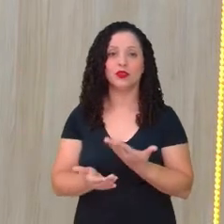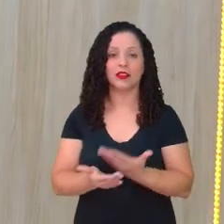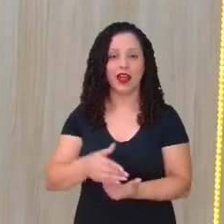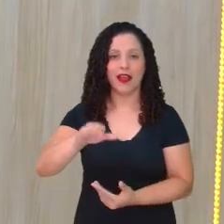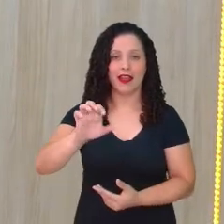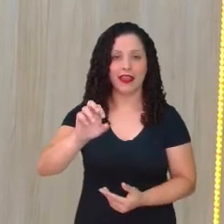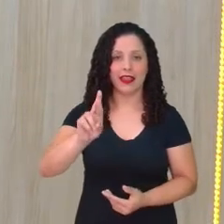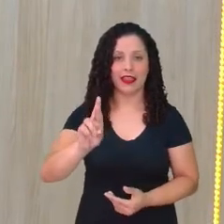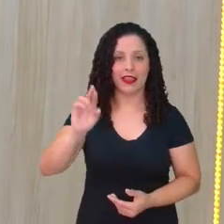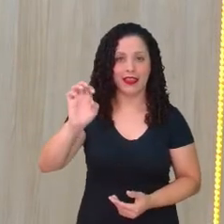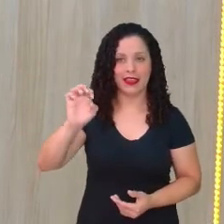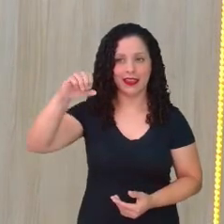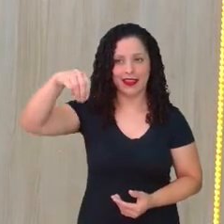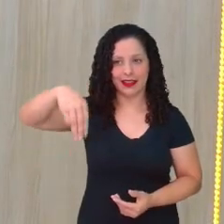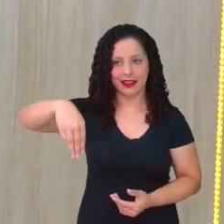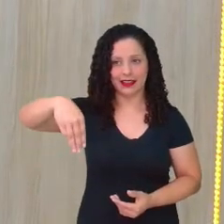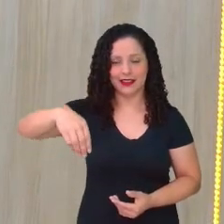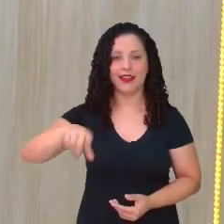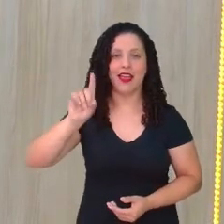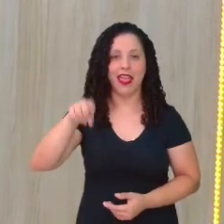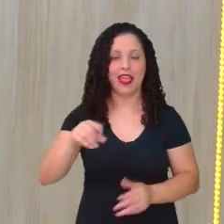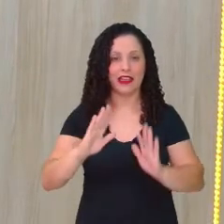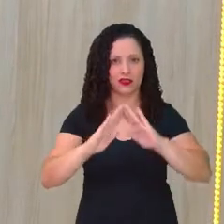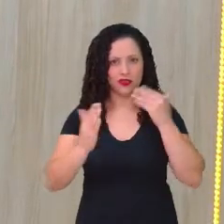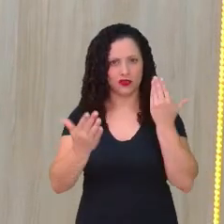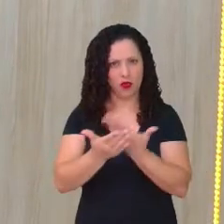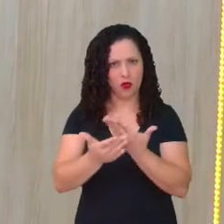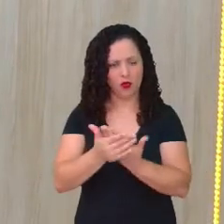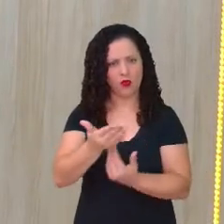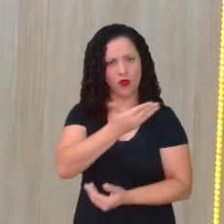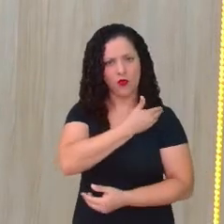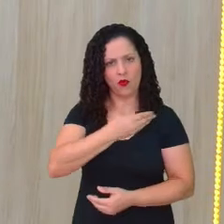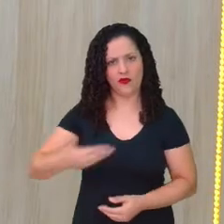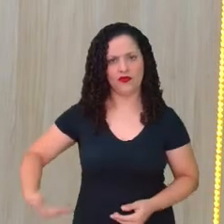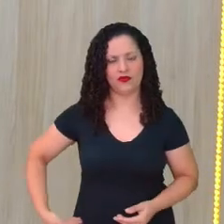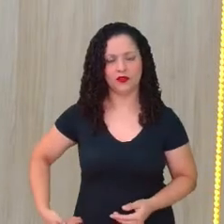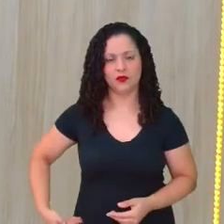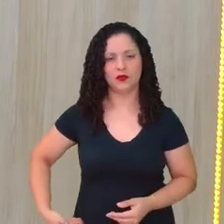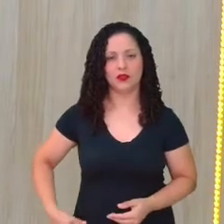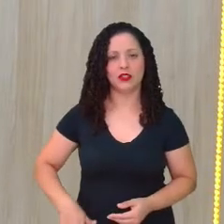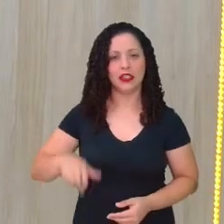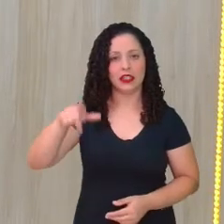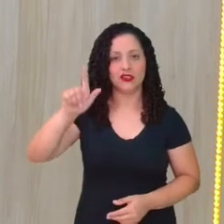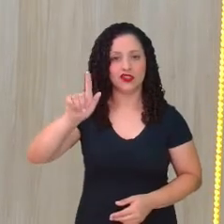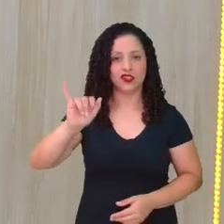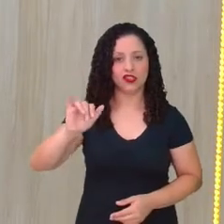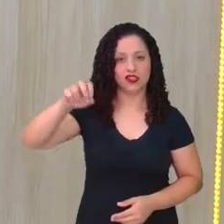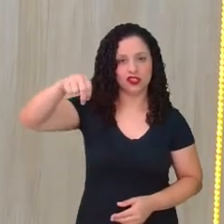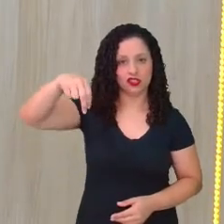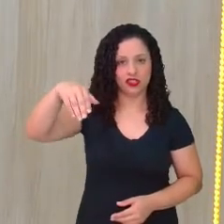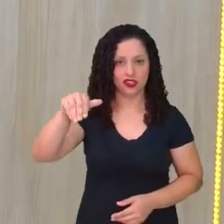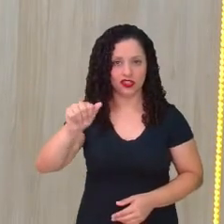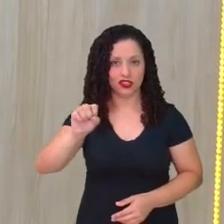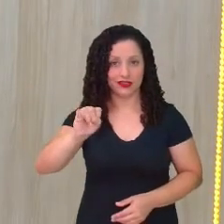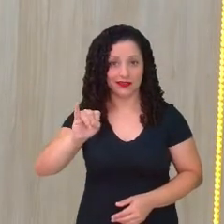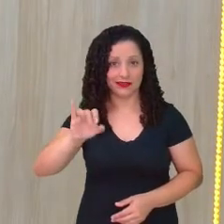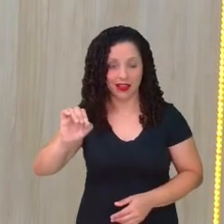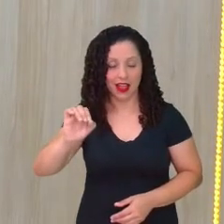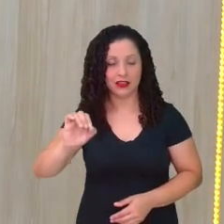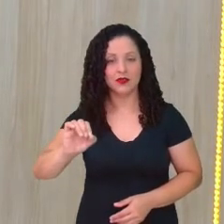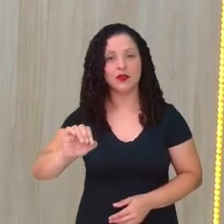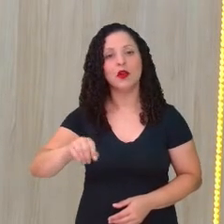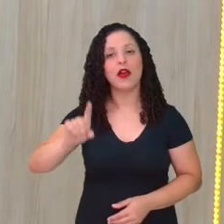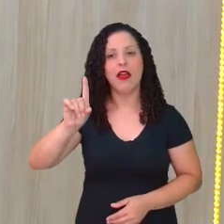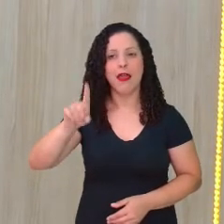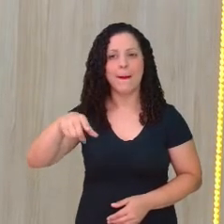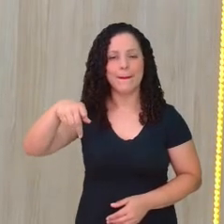ginásio pernambucano, não é? Hoje é EREM. Então, é uma escola de referência de ensino médio,